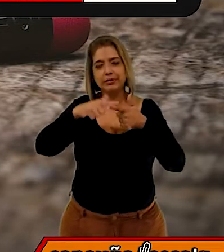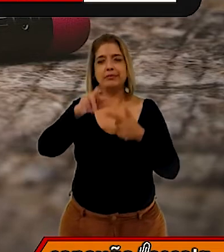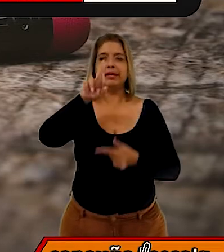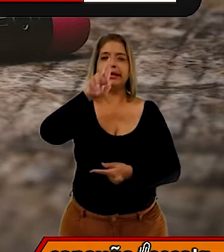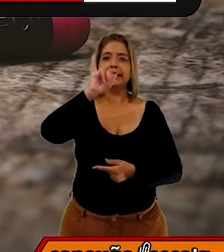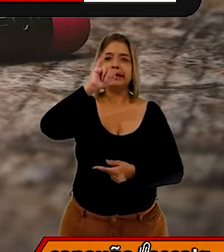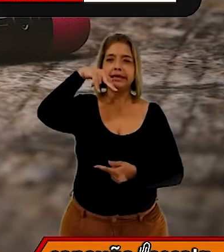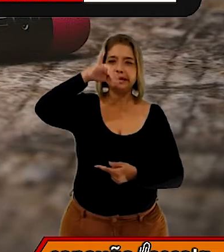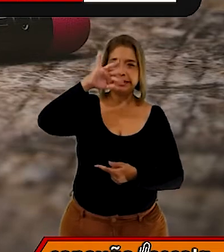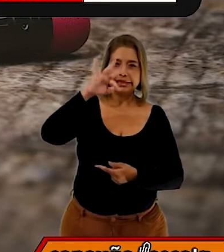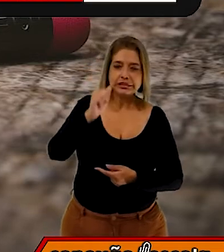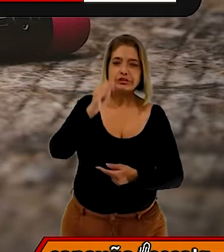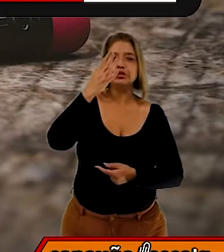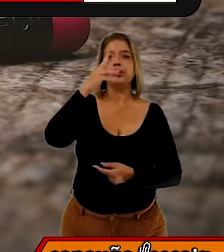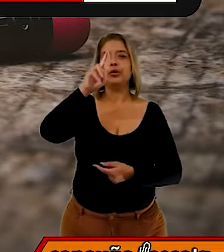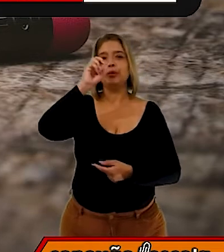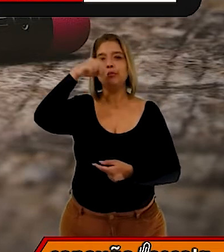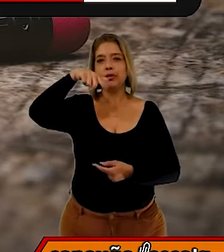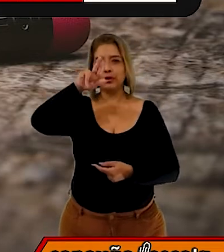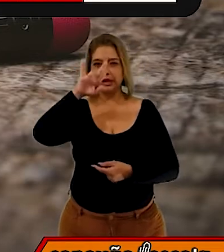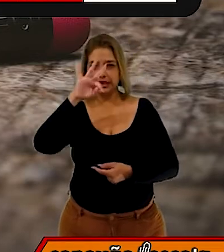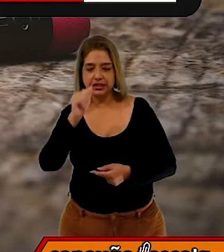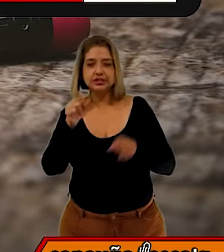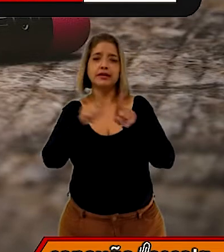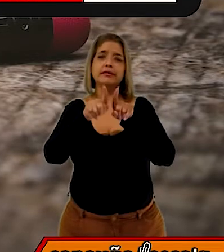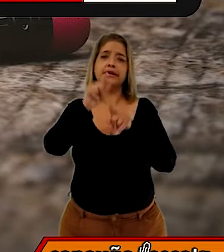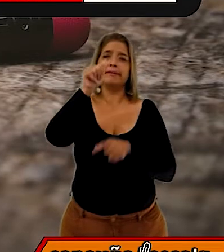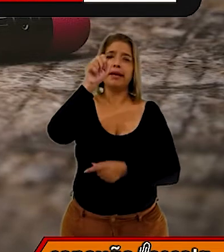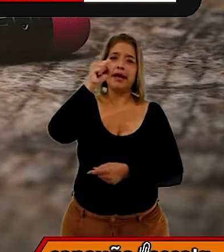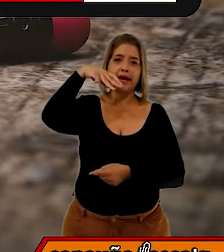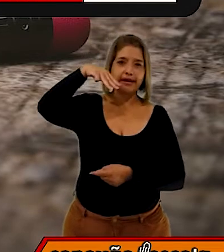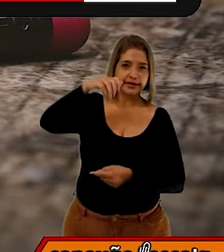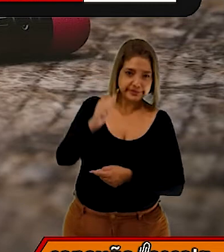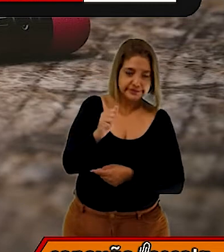e a asma. Olha só, pessoal.